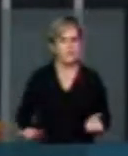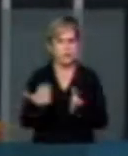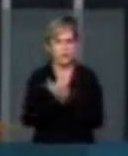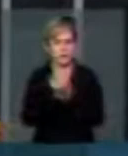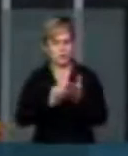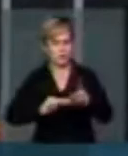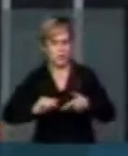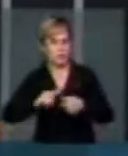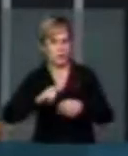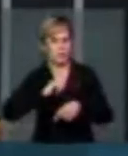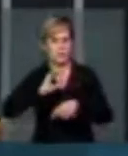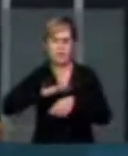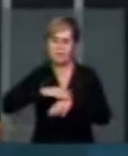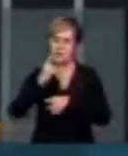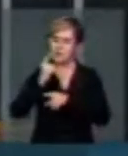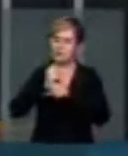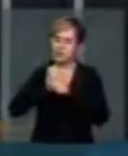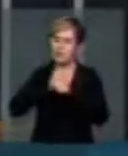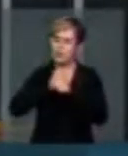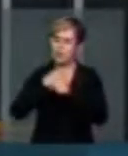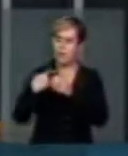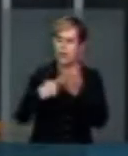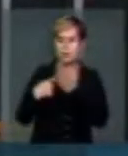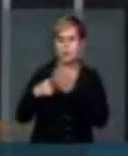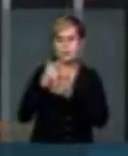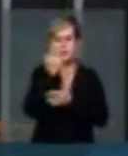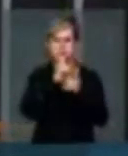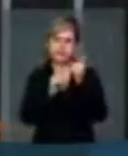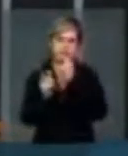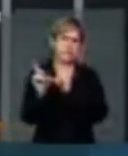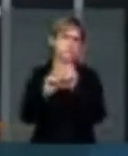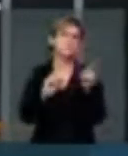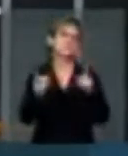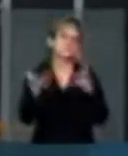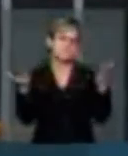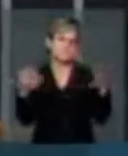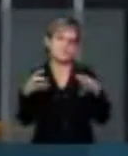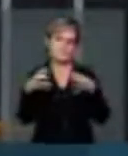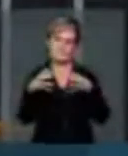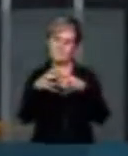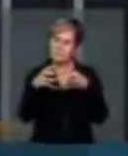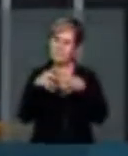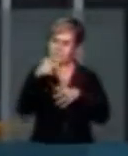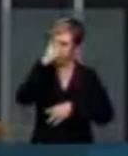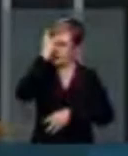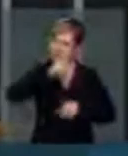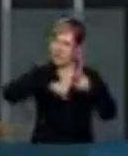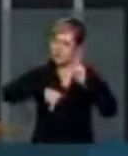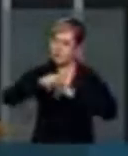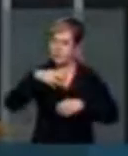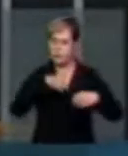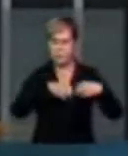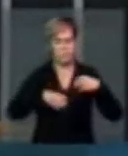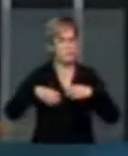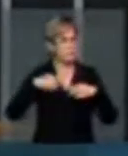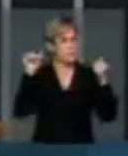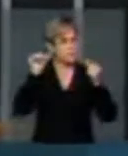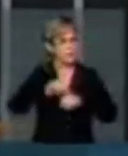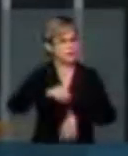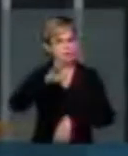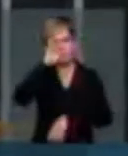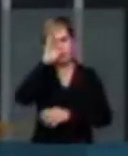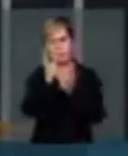Após mais de um ano de tentativas, o acordo não logou êxito, fato que aumentou ainda mais a angústia das pessoas, principalmente dos